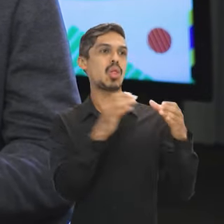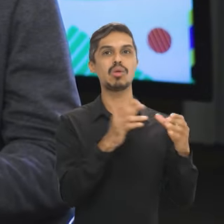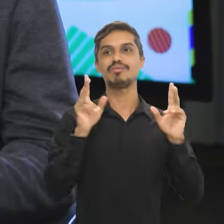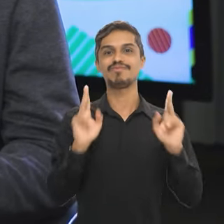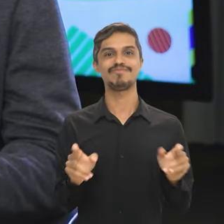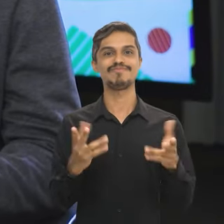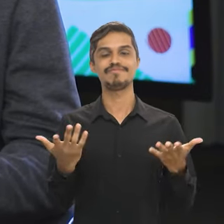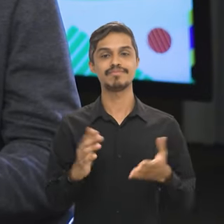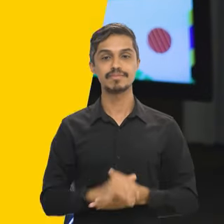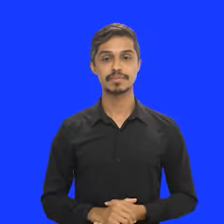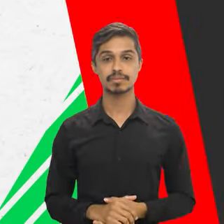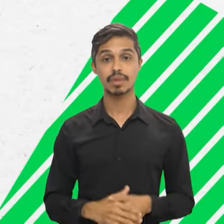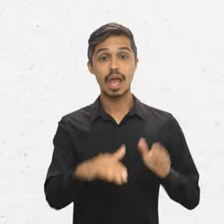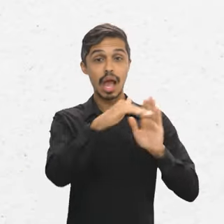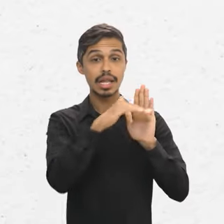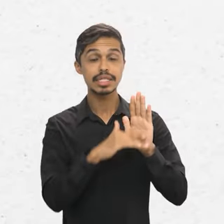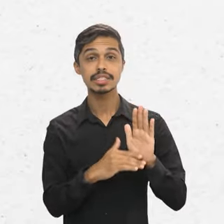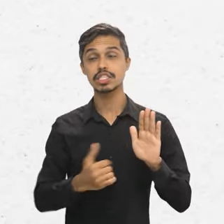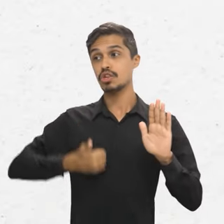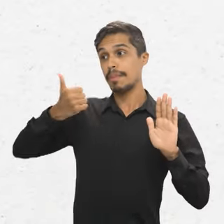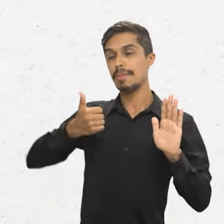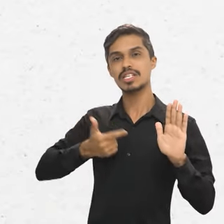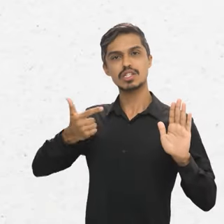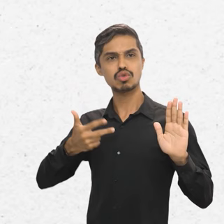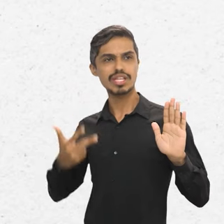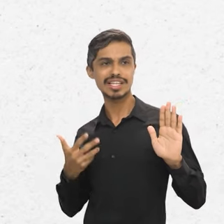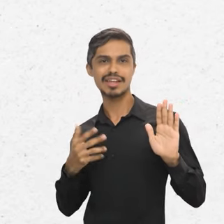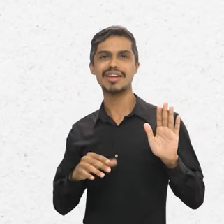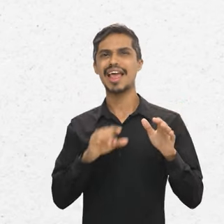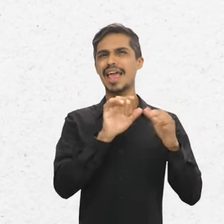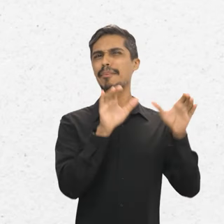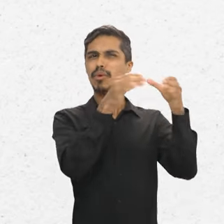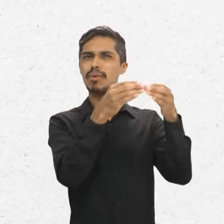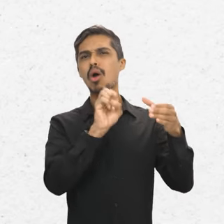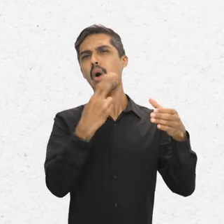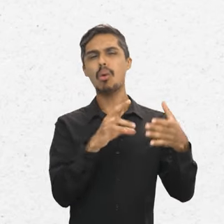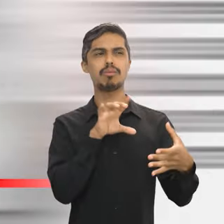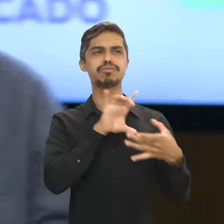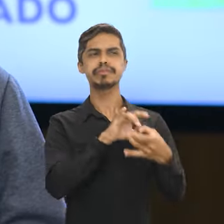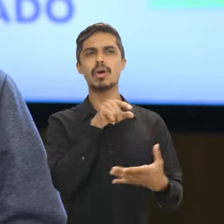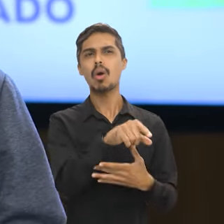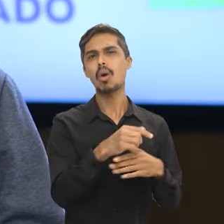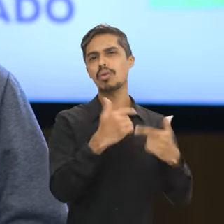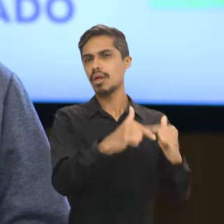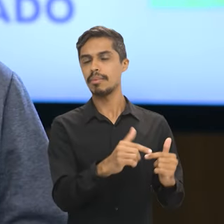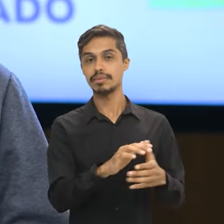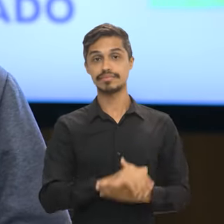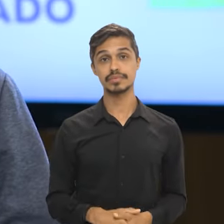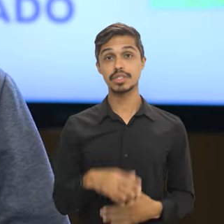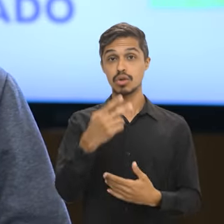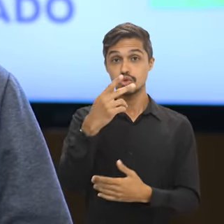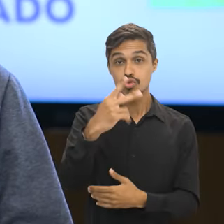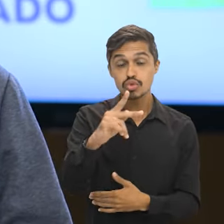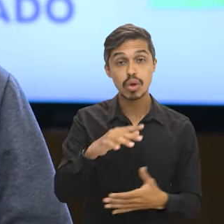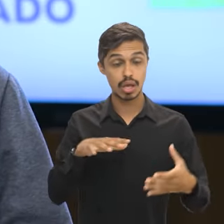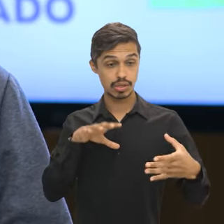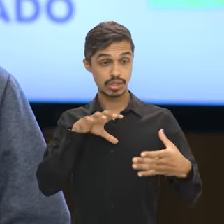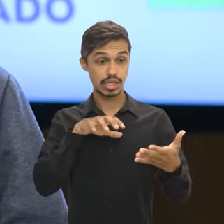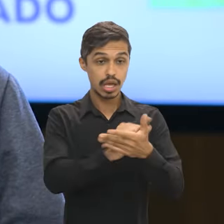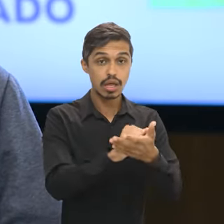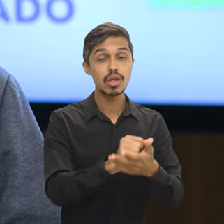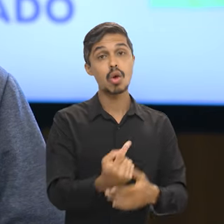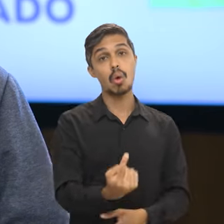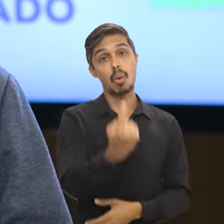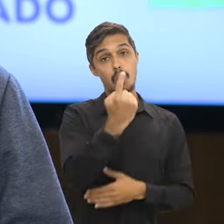nem tempo para fazer dois blocos. A lista de classificação final será por cargo e por bloco? Primeira coisa, o candidato vai fazer